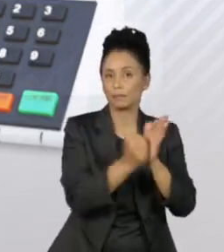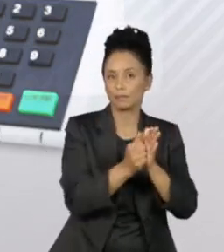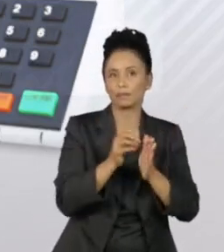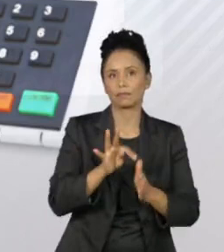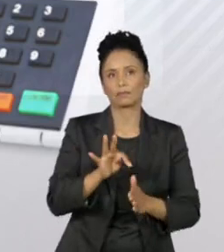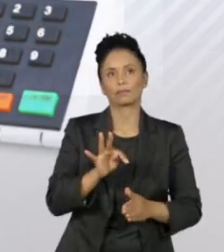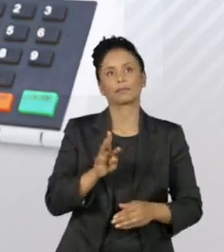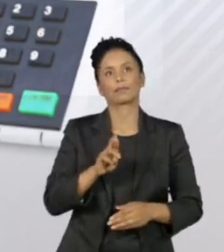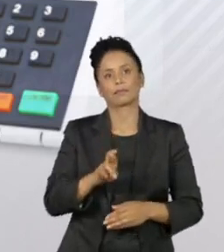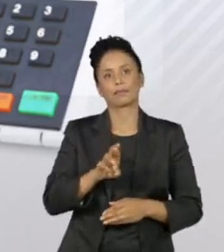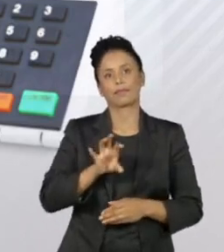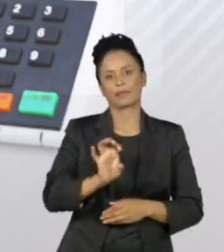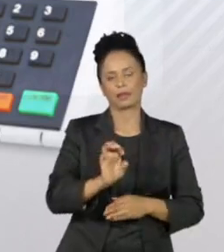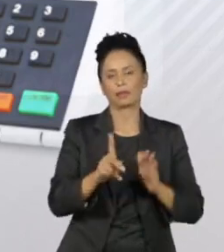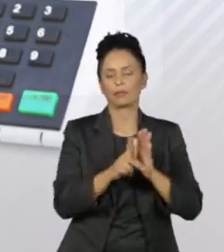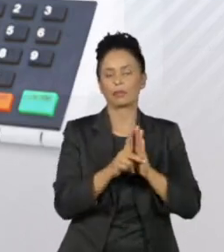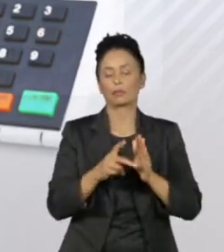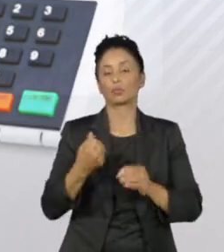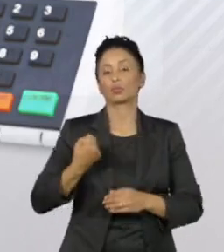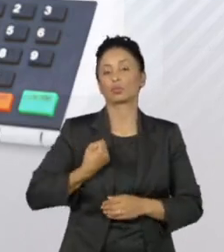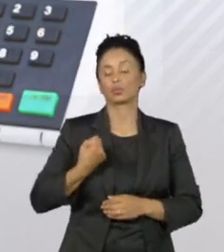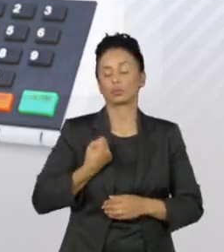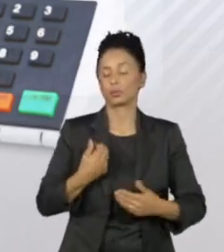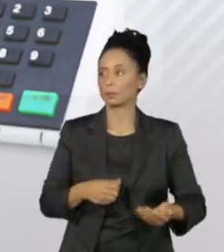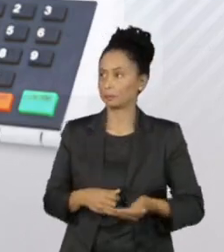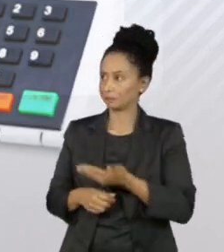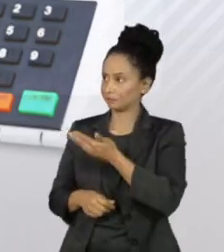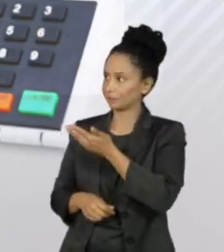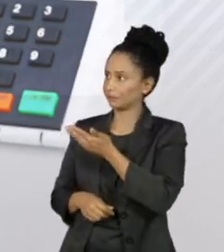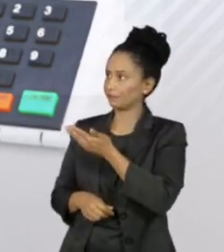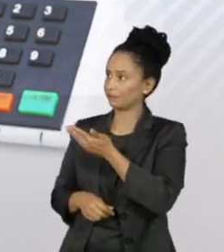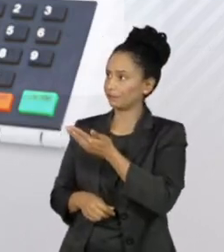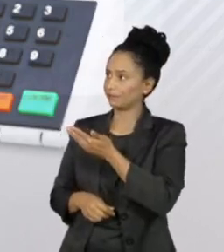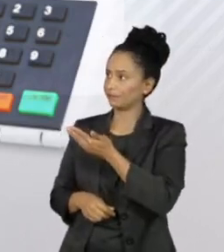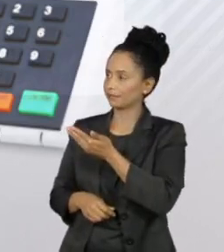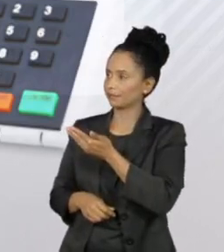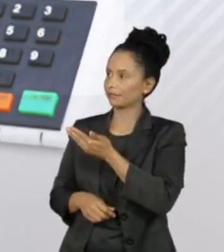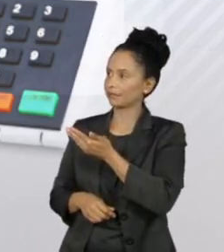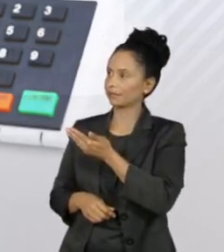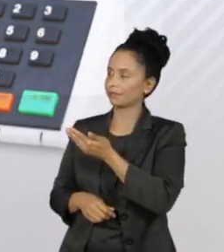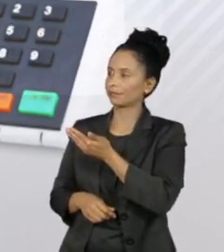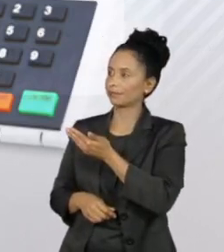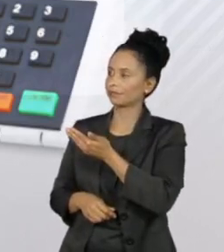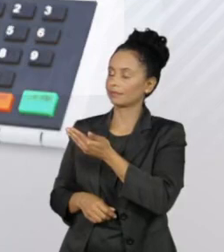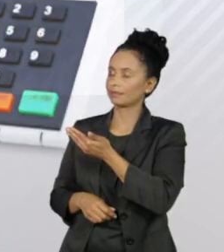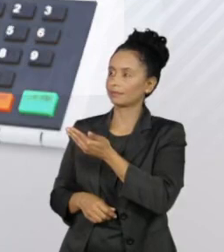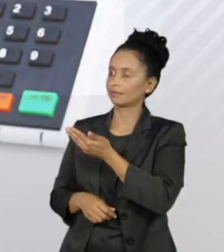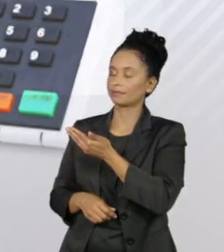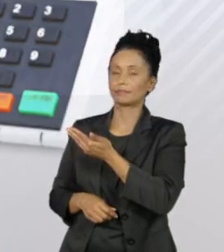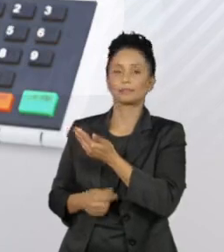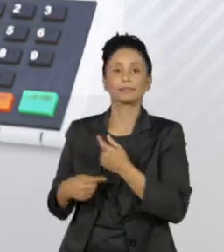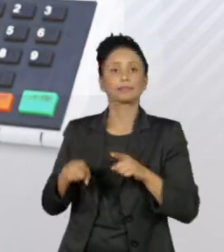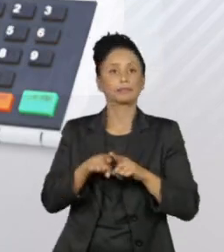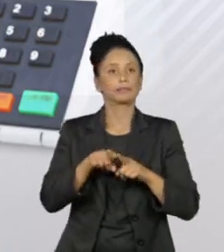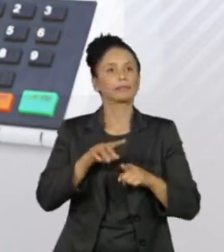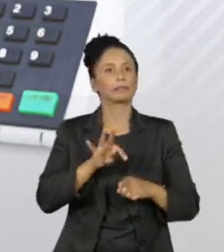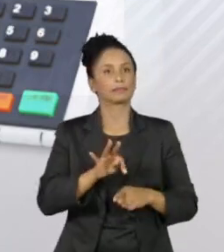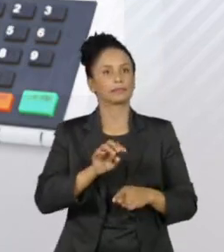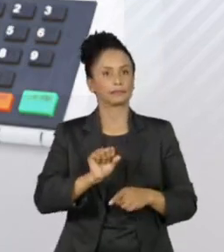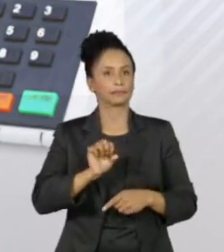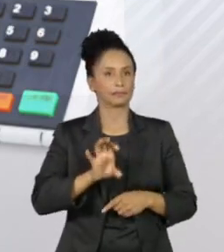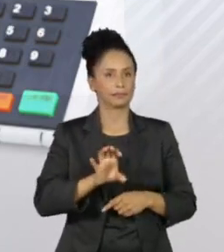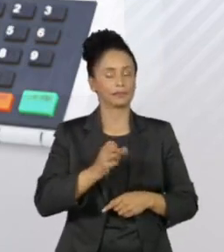Eleitoral sob o protocolo SP00420-2022 e no Tribunal Superior